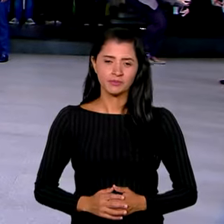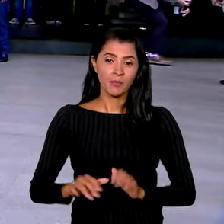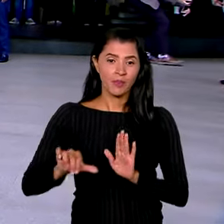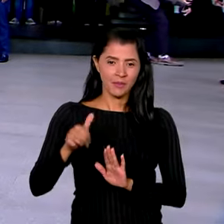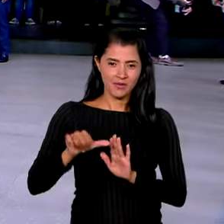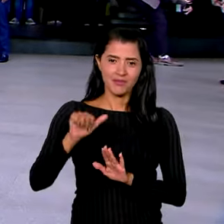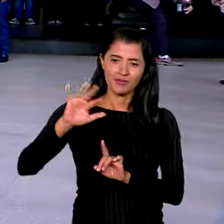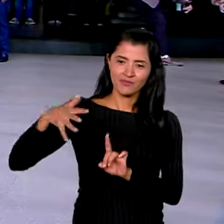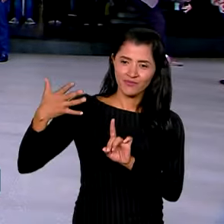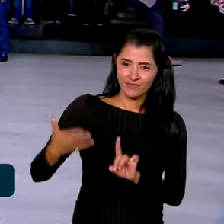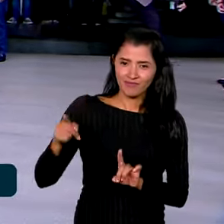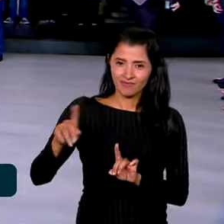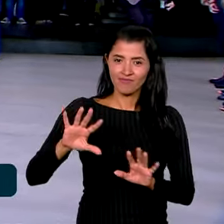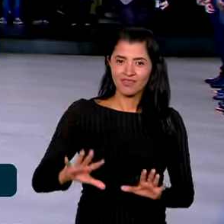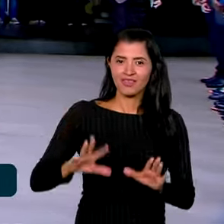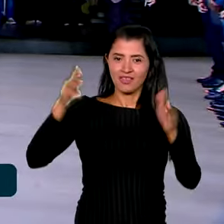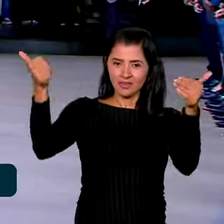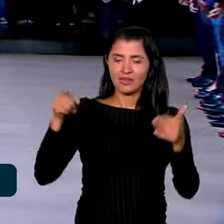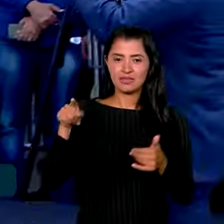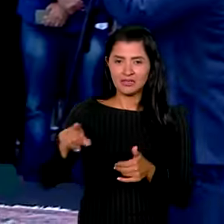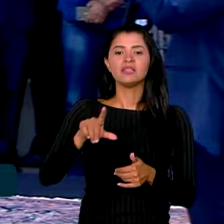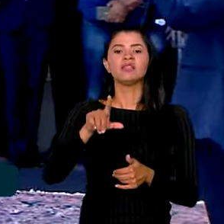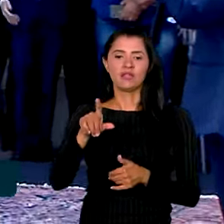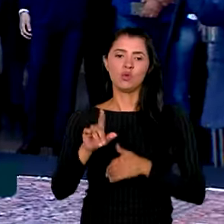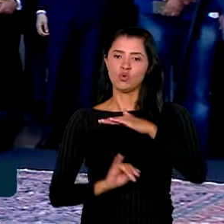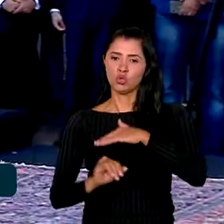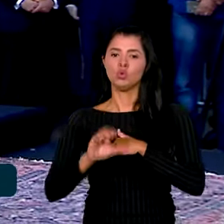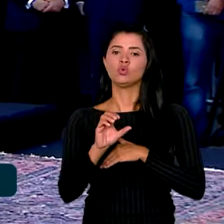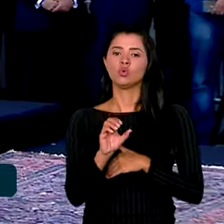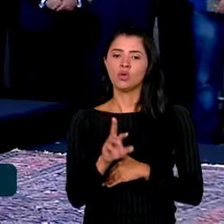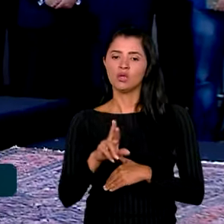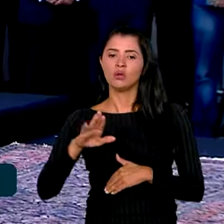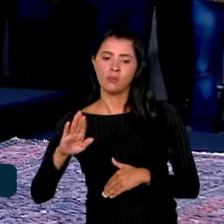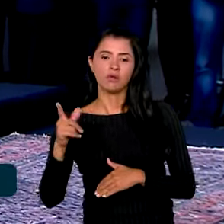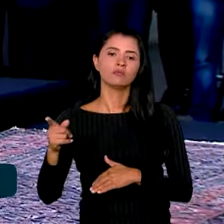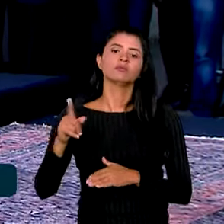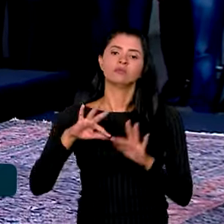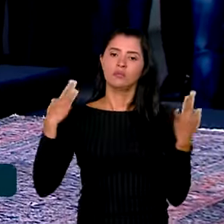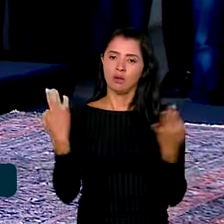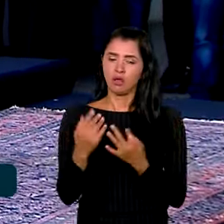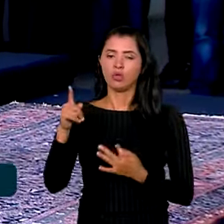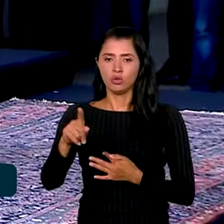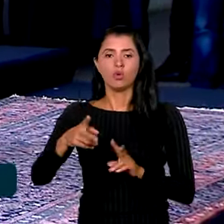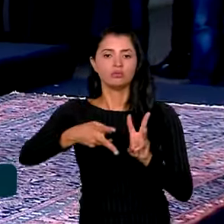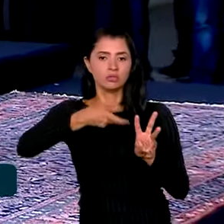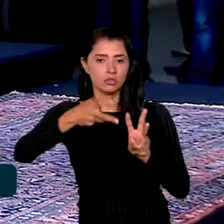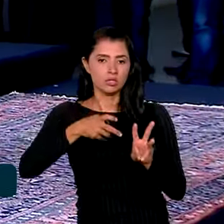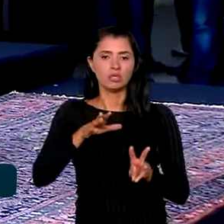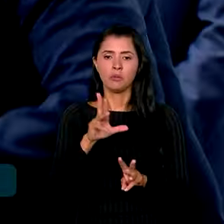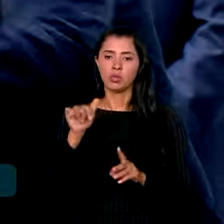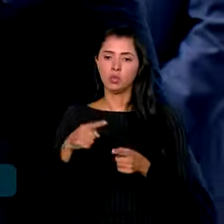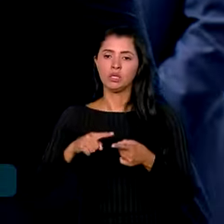primeiros homenageados na cerimônia da Ordem de Rio Branco foram os familiares do indigenista brasileiro Bruno Pereira e do